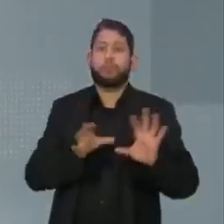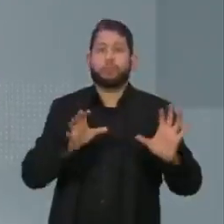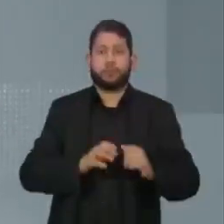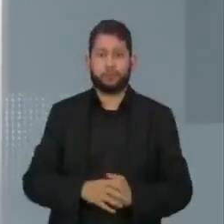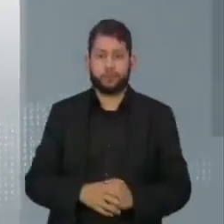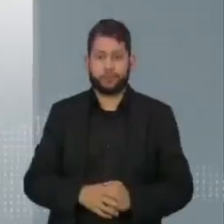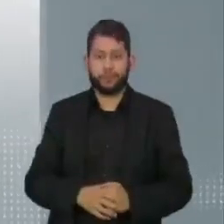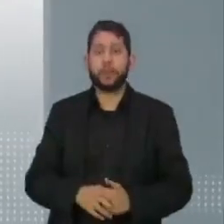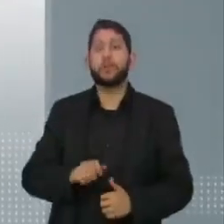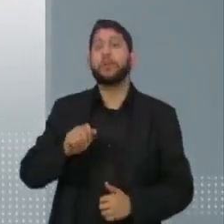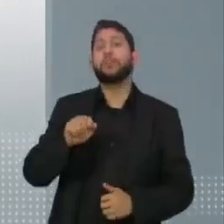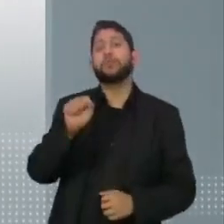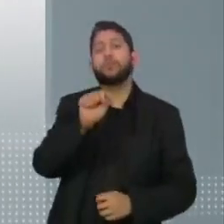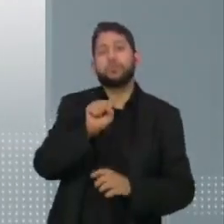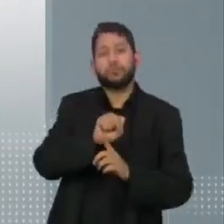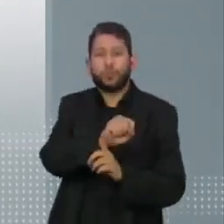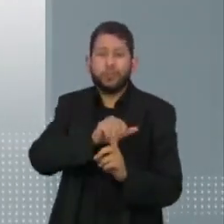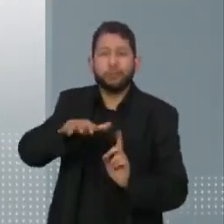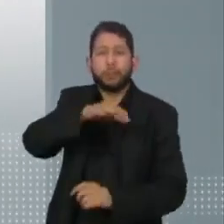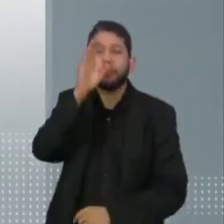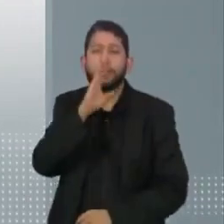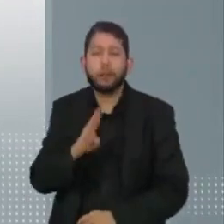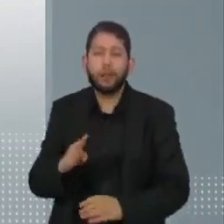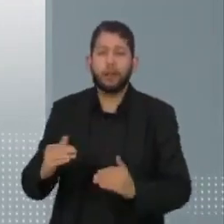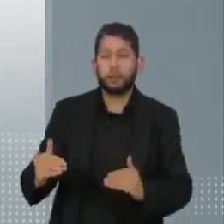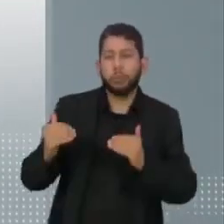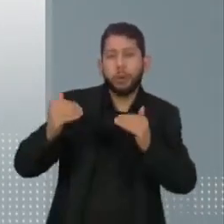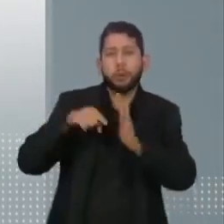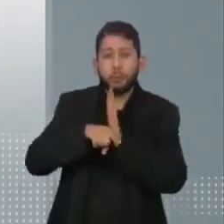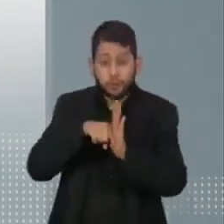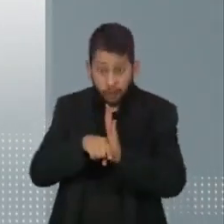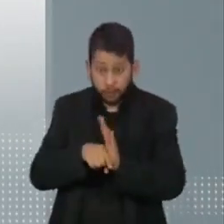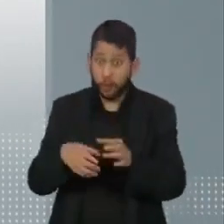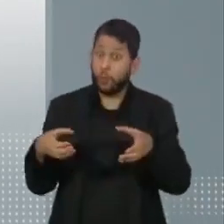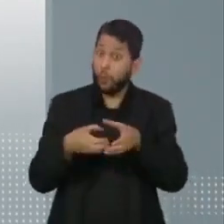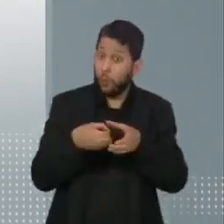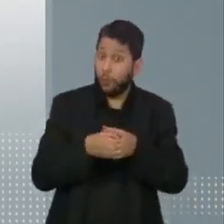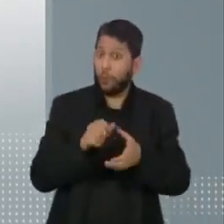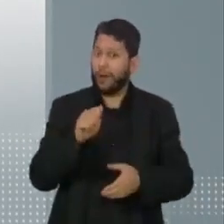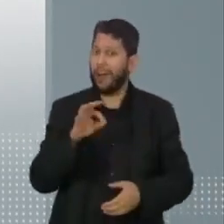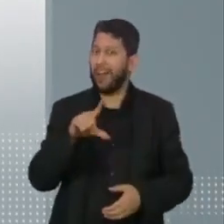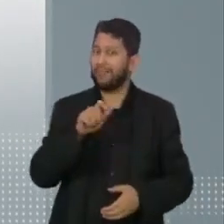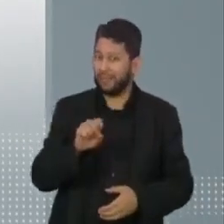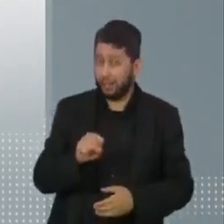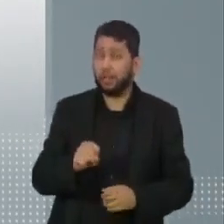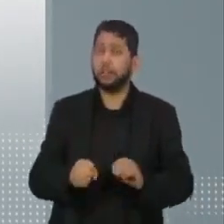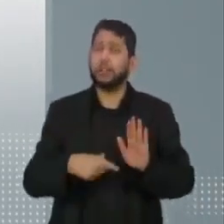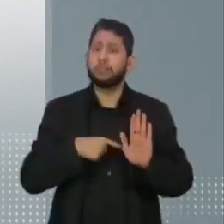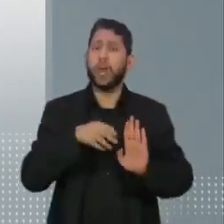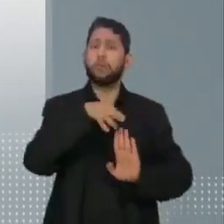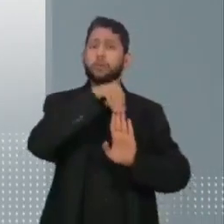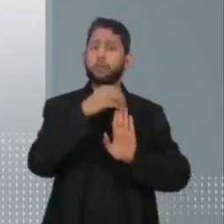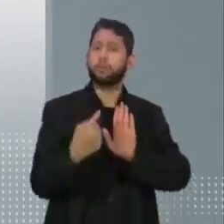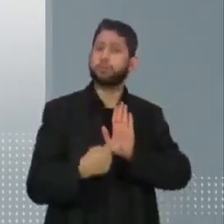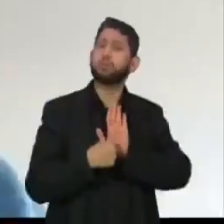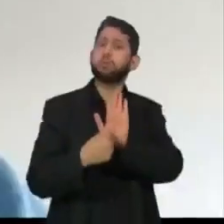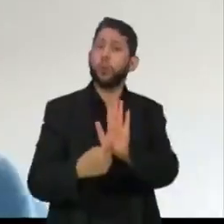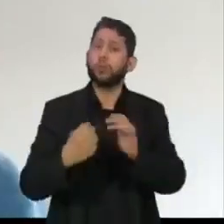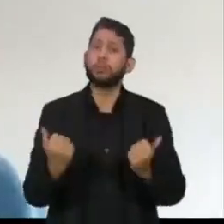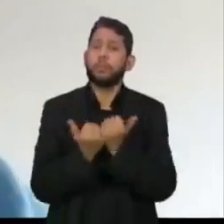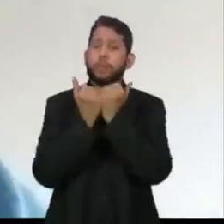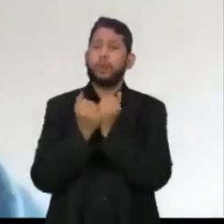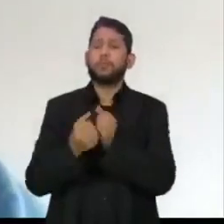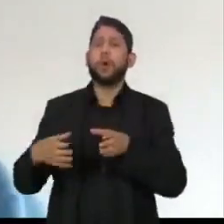Sociedade Brasileira para o Progresso da Ciência e a Comissão Arnes divulgaram uma nota em defesa dos direitos dos povos originários.